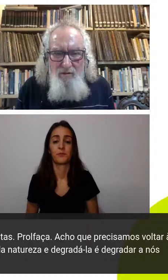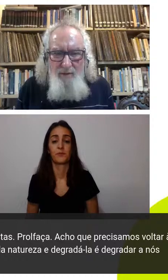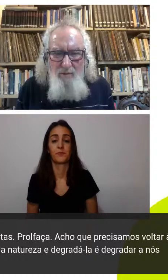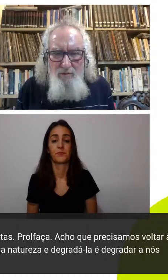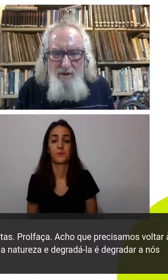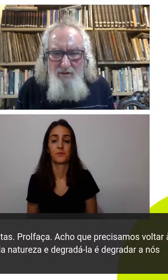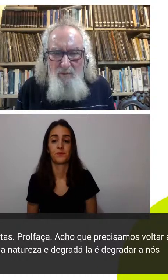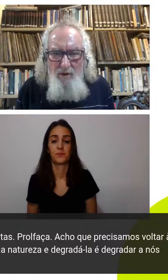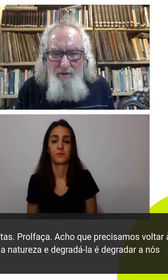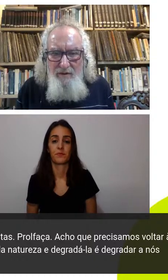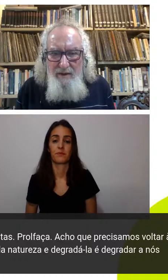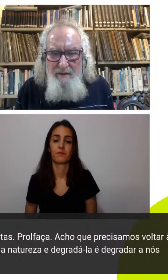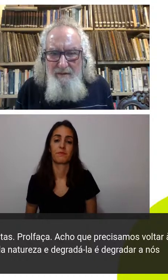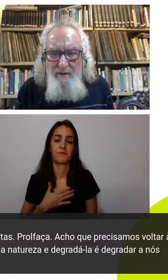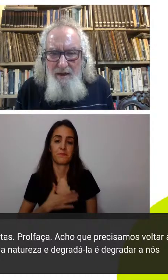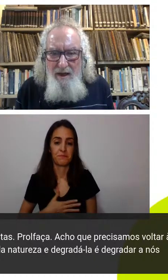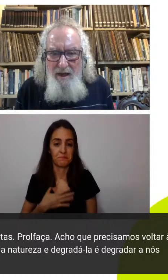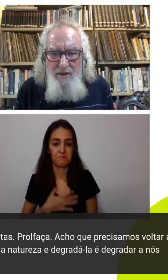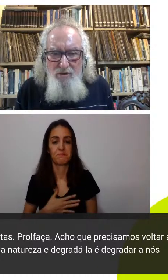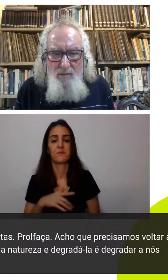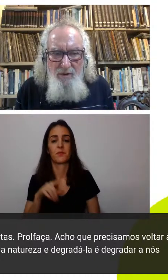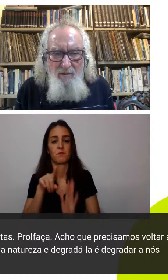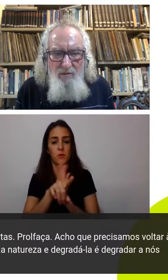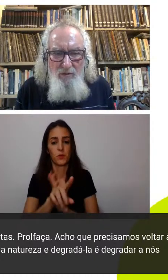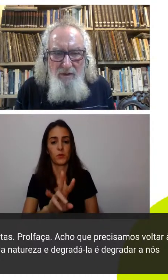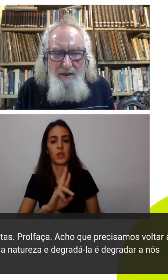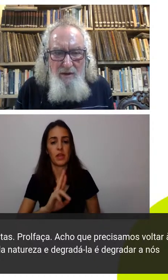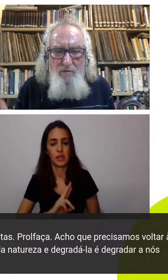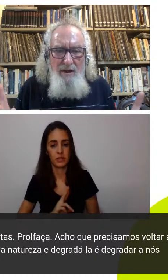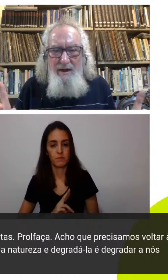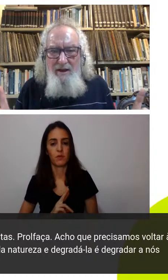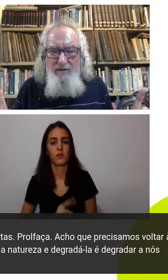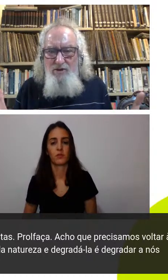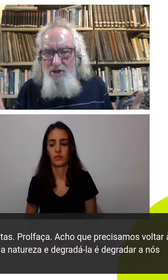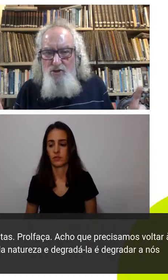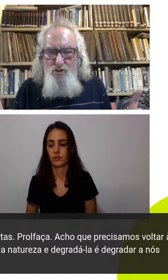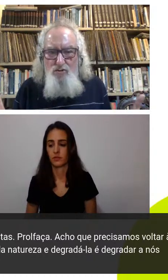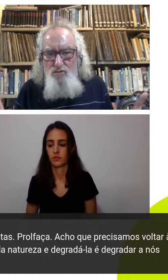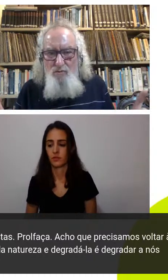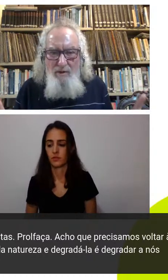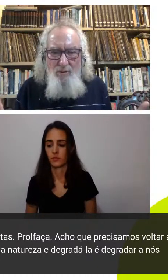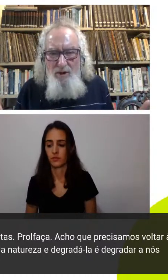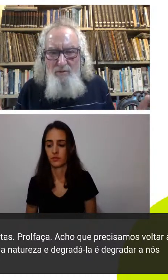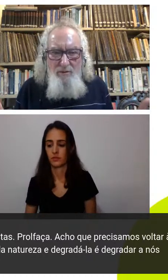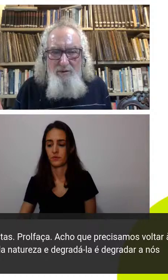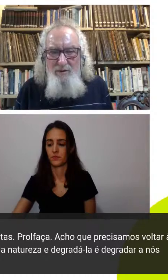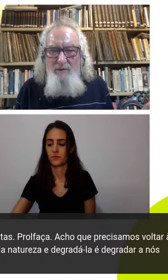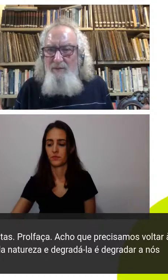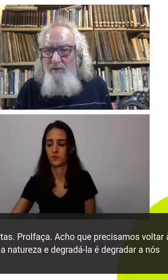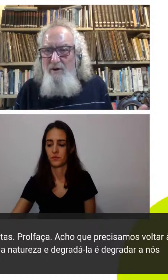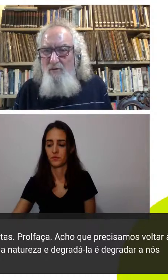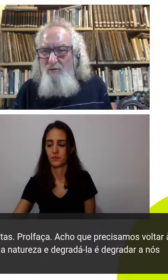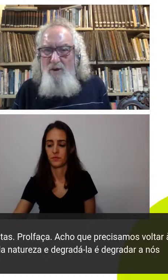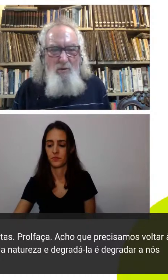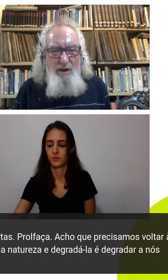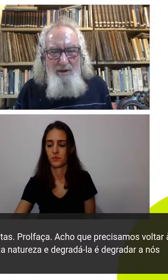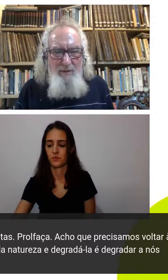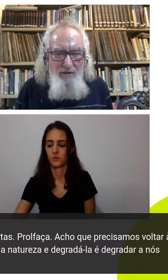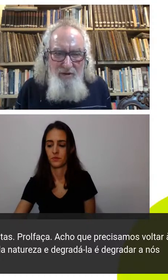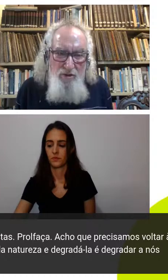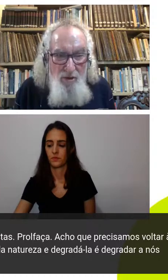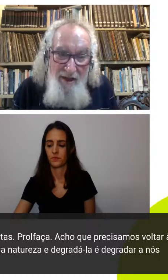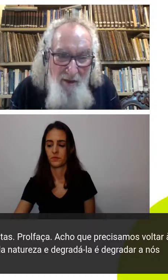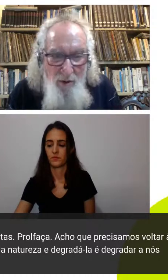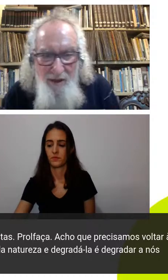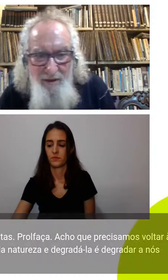adorei sua pergunta e respostas acho que podemos voltar não, não era essa gente espera um pouquinho houve um erro